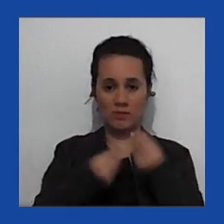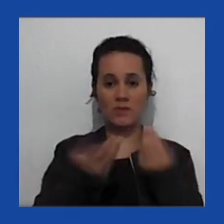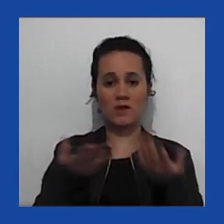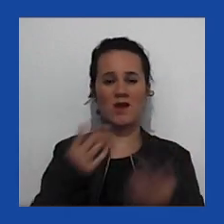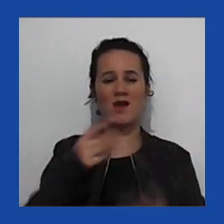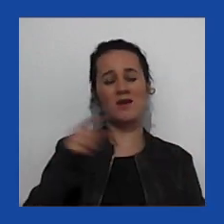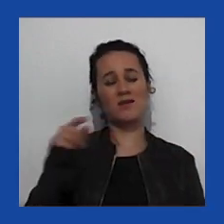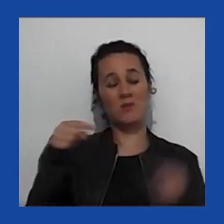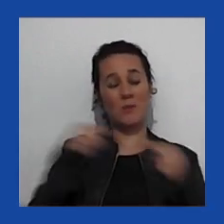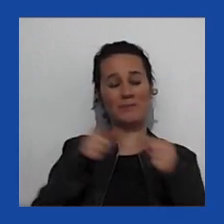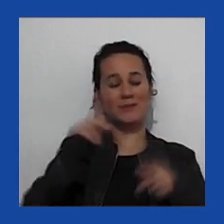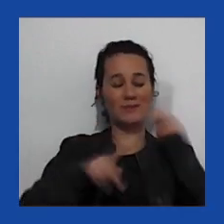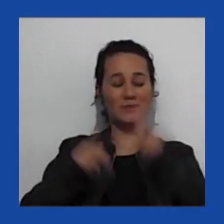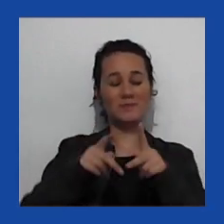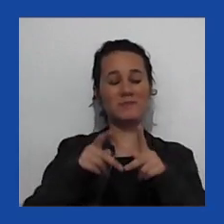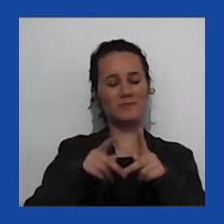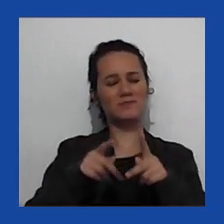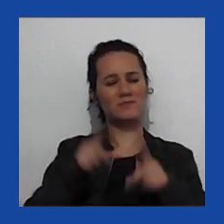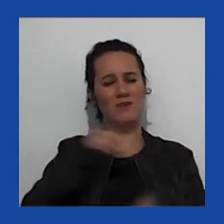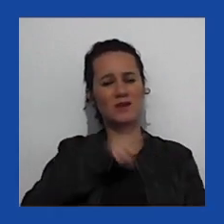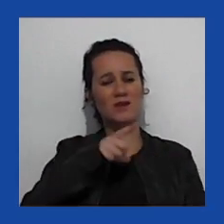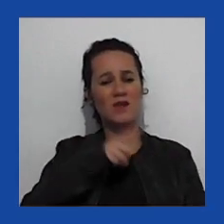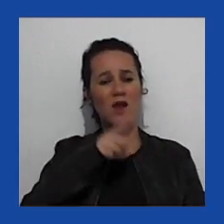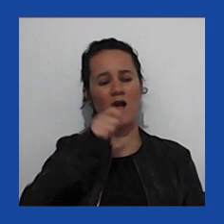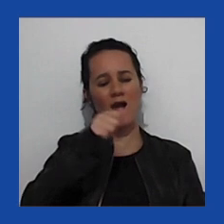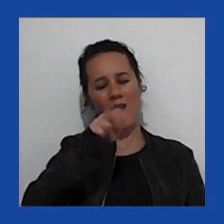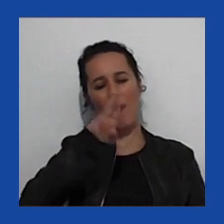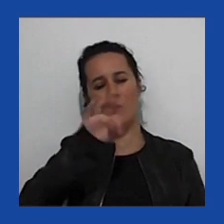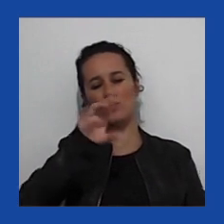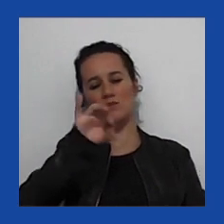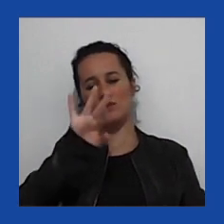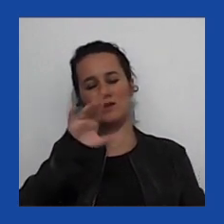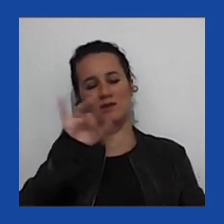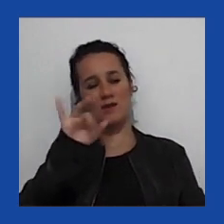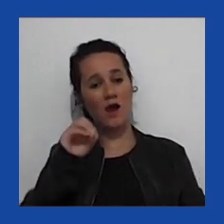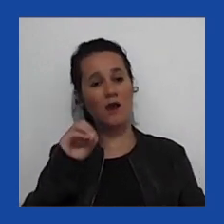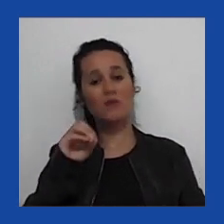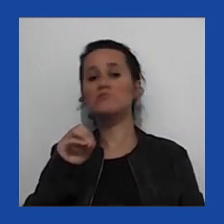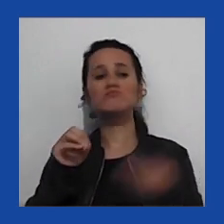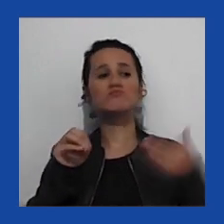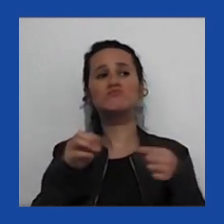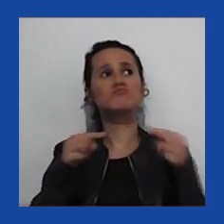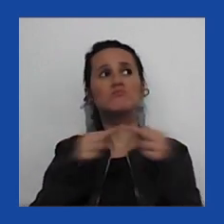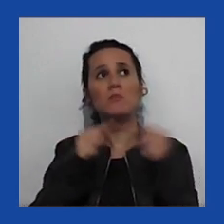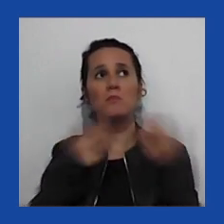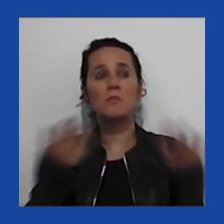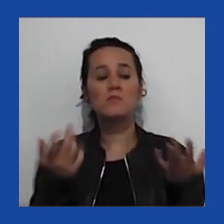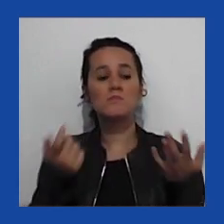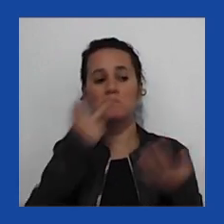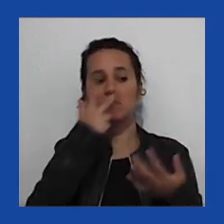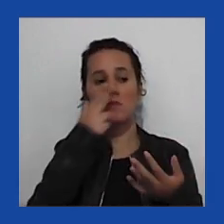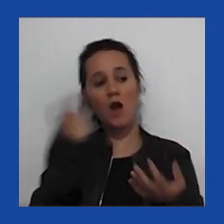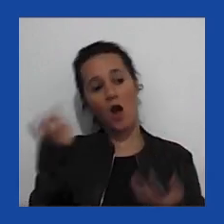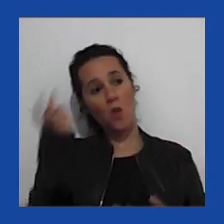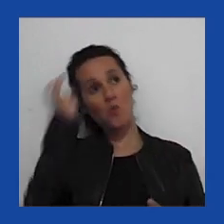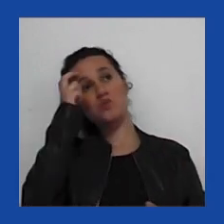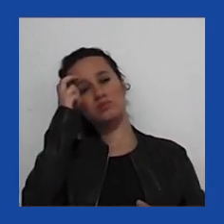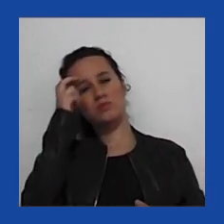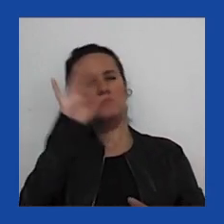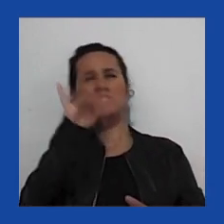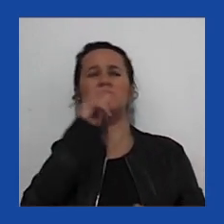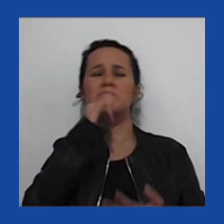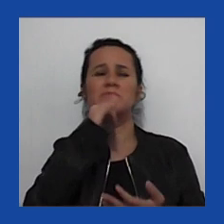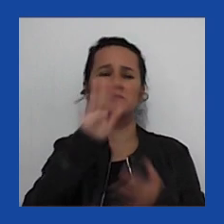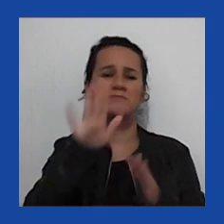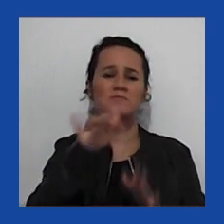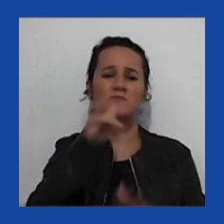autoritário é uma tentativa de fazer uma contracultura, quer dizer, uma